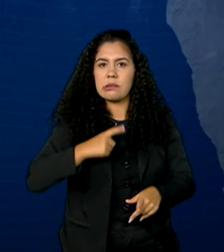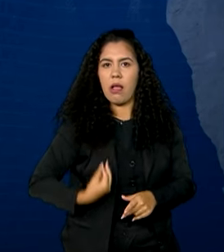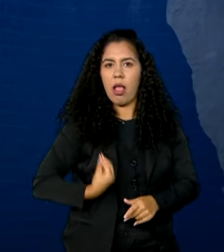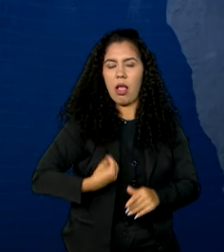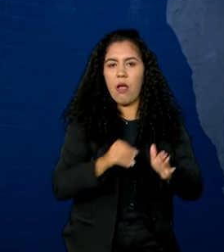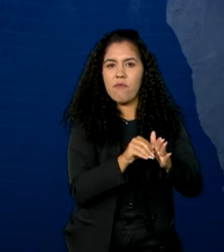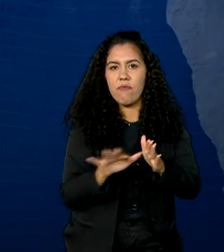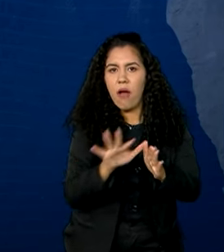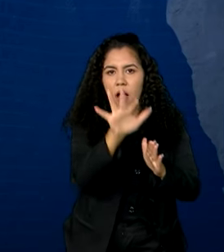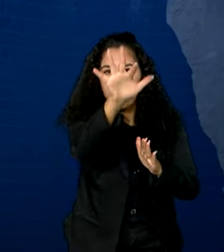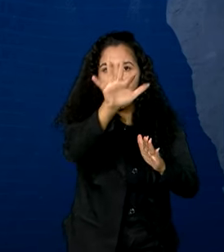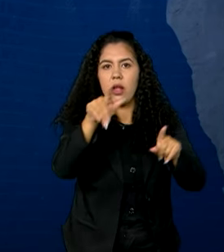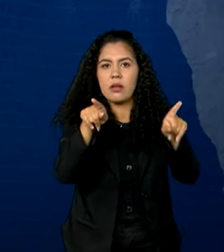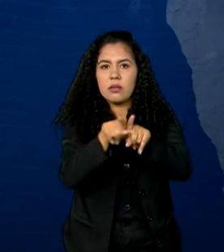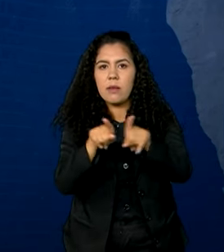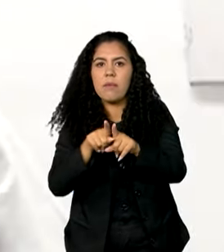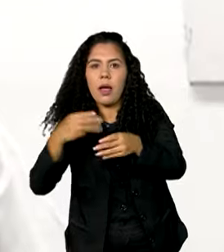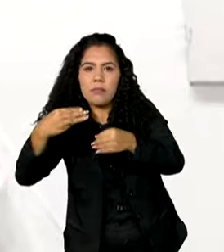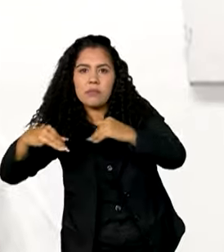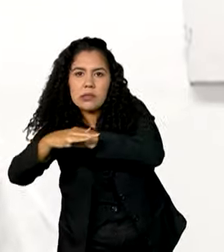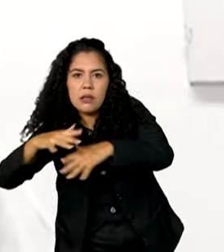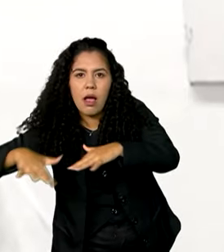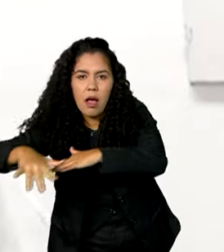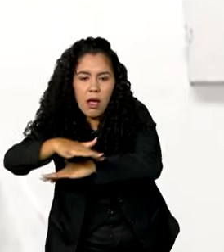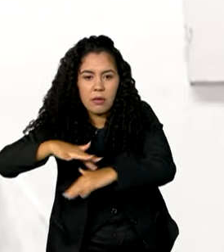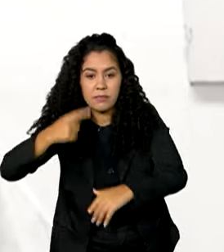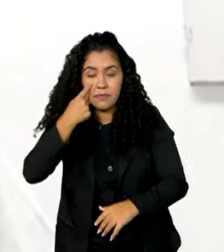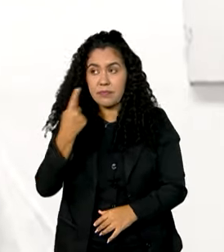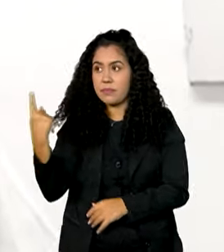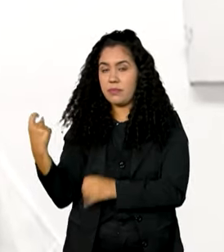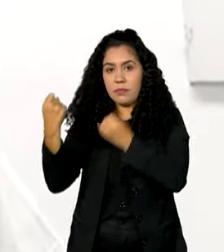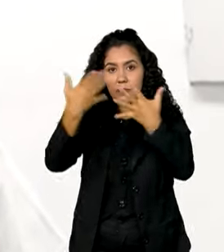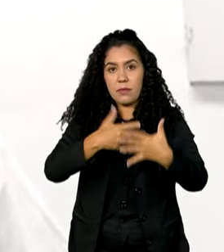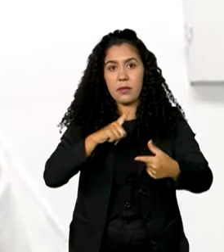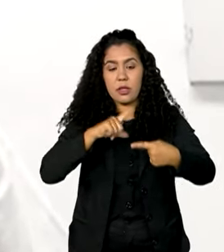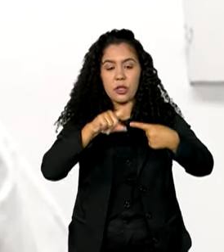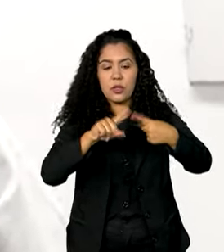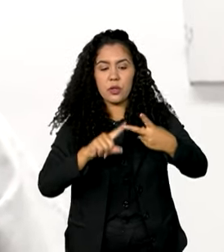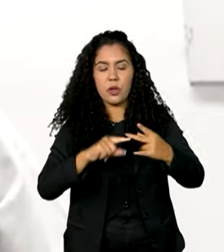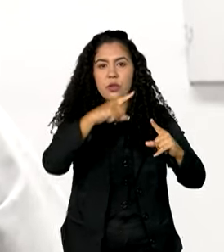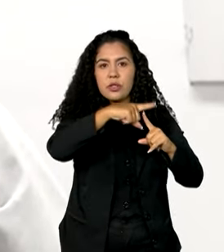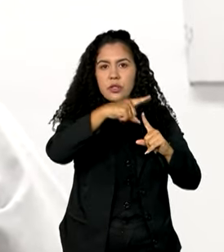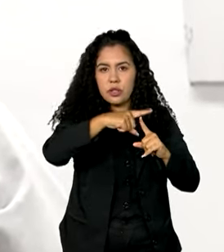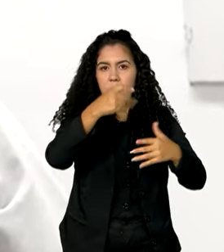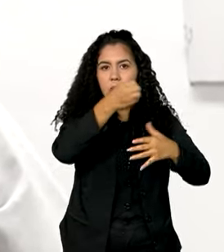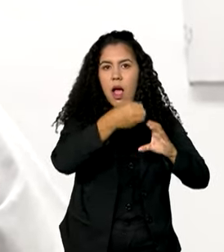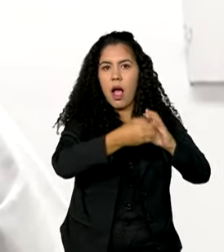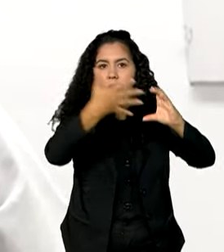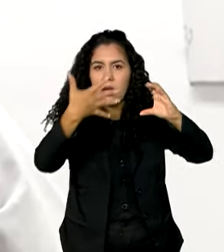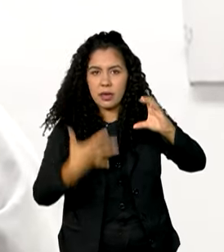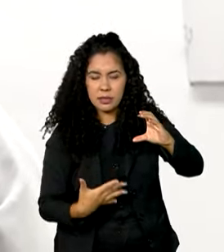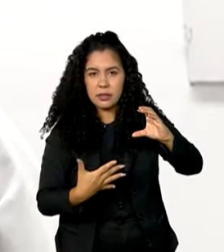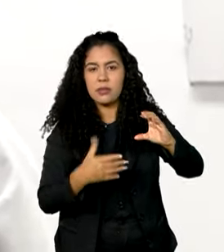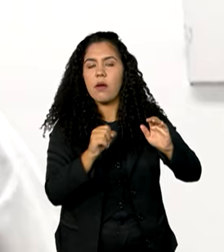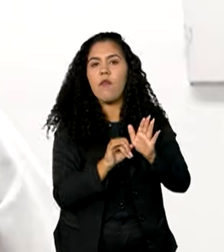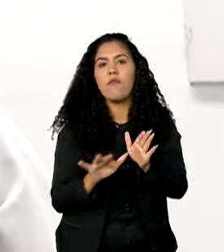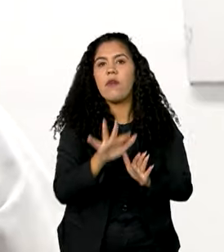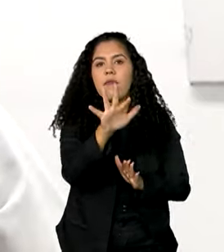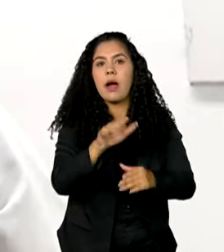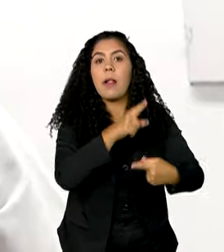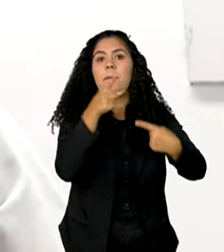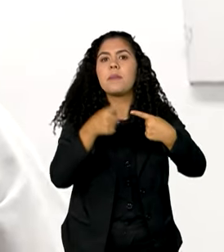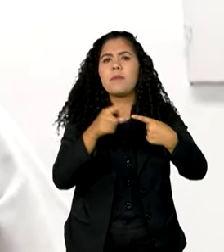favelas e comunidades urbanas. Há duas características fundamentais nas favelas e comunidades urbanas. A primeira é a